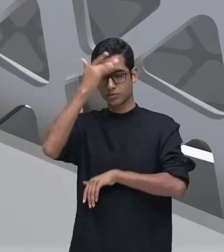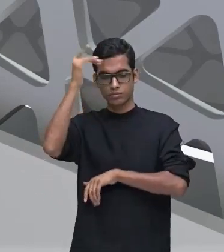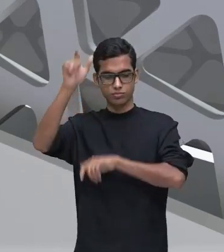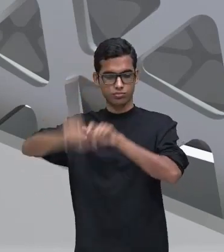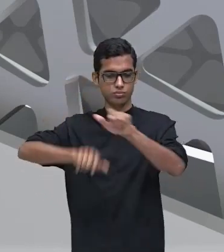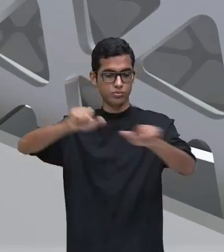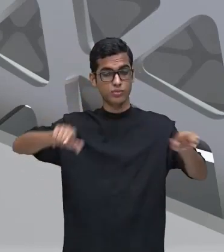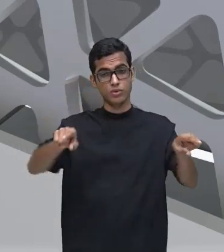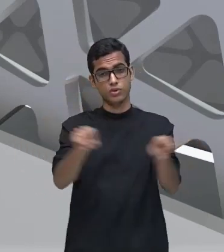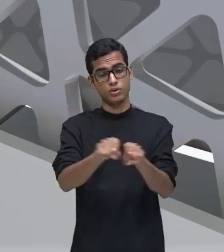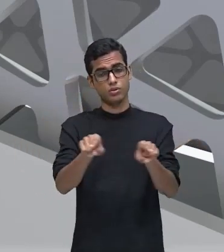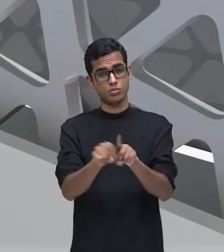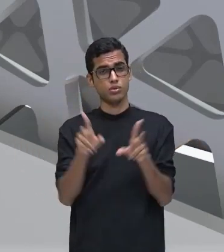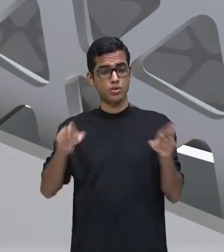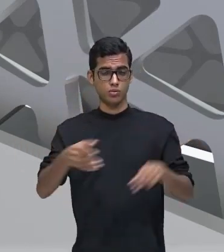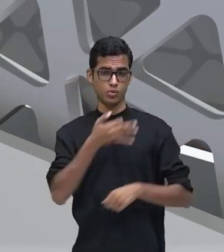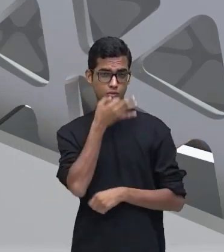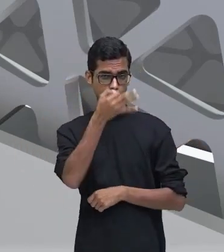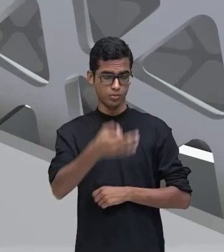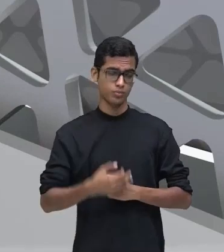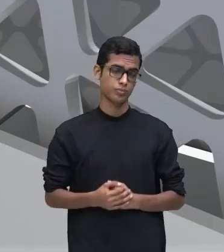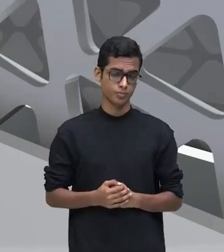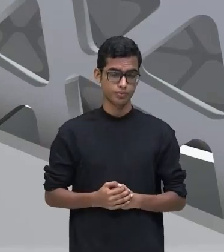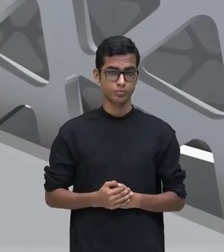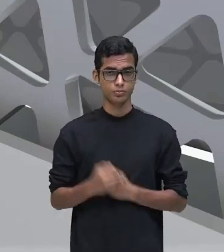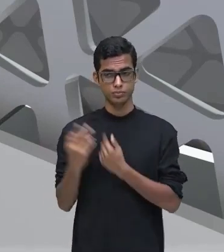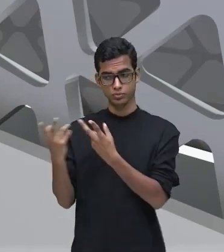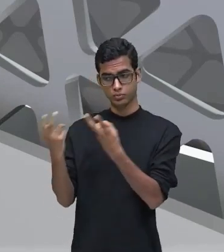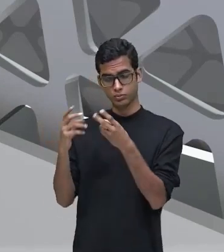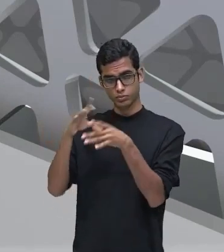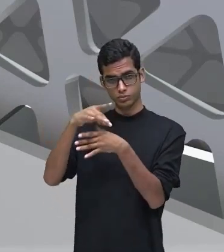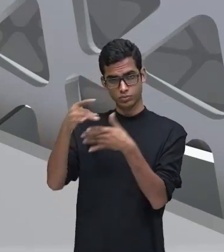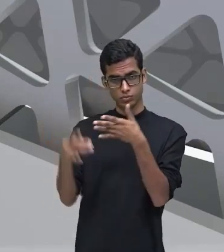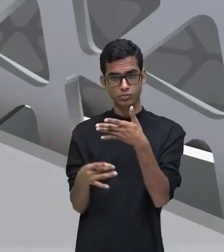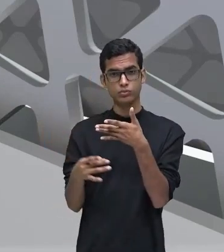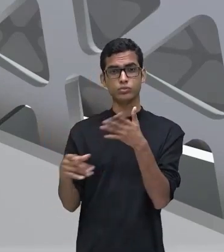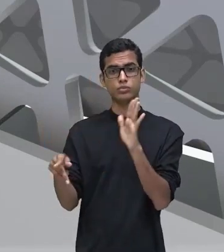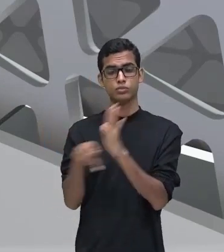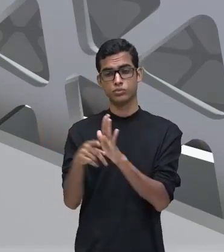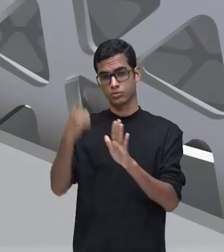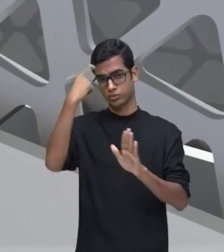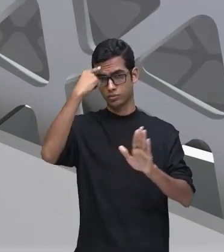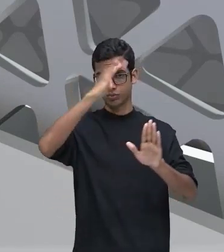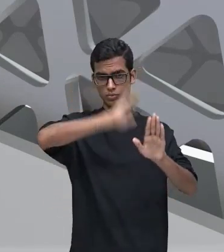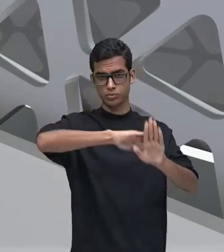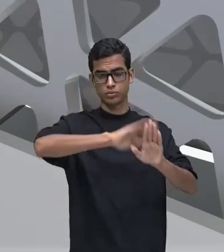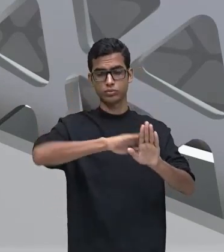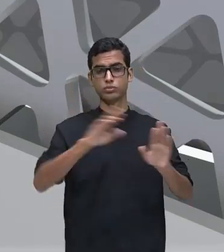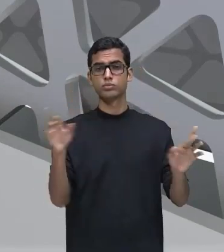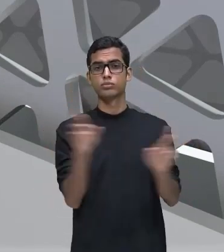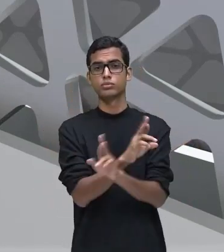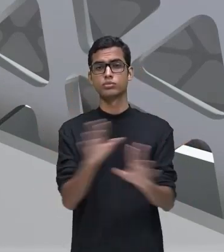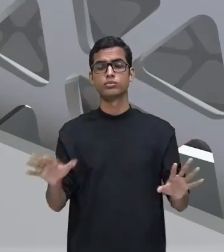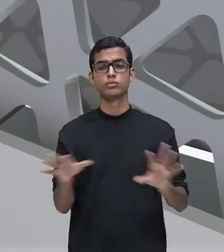pessoa para pessoa, assim como opinião, certo? Então percebam que a descrição subjetiva está muito